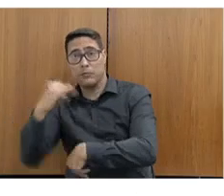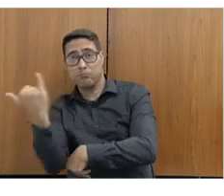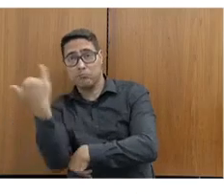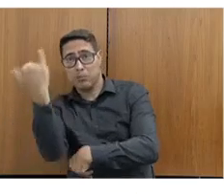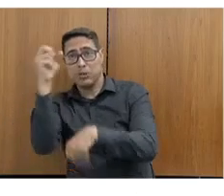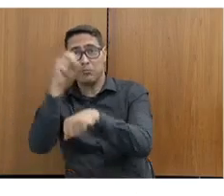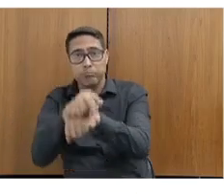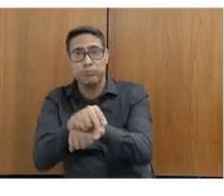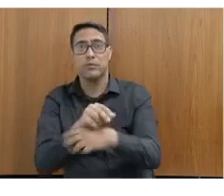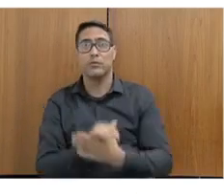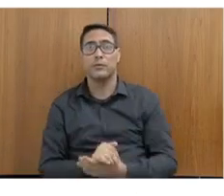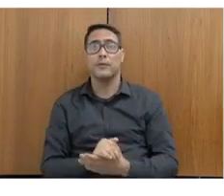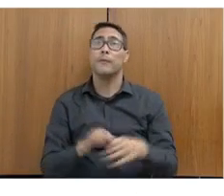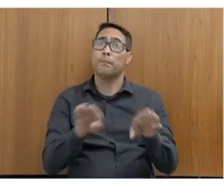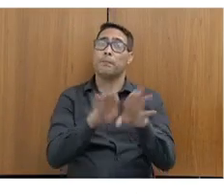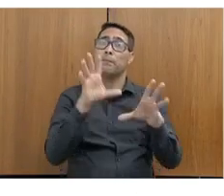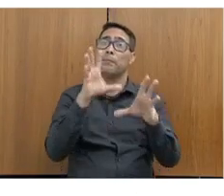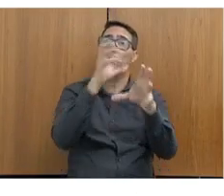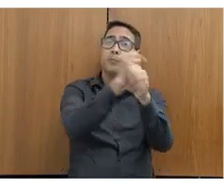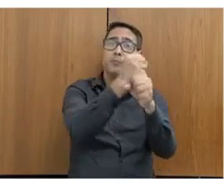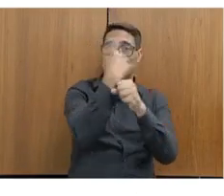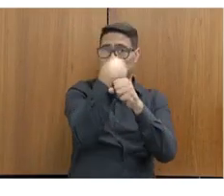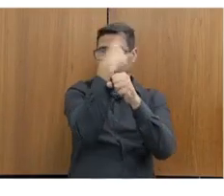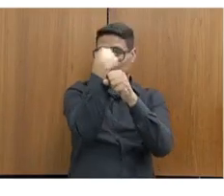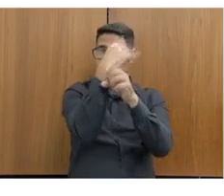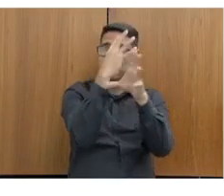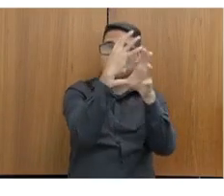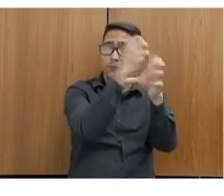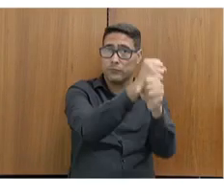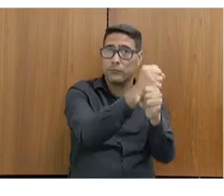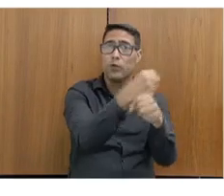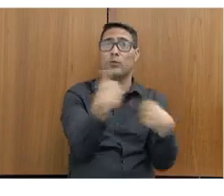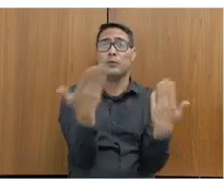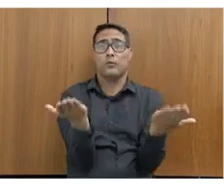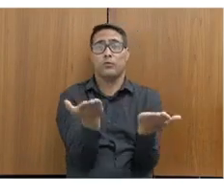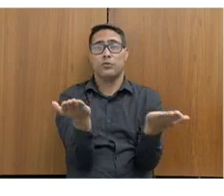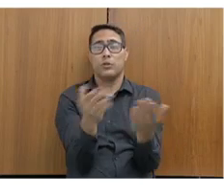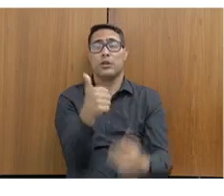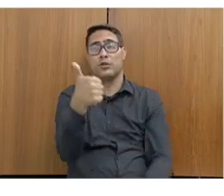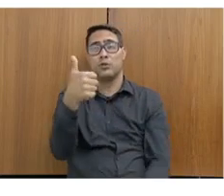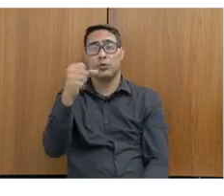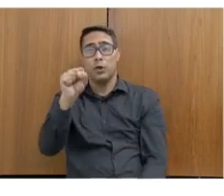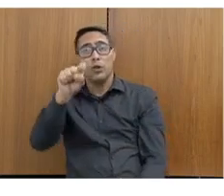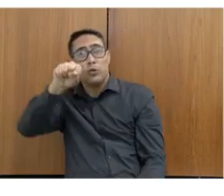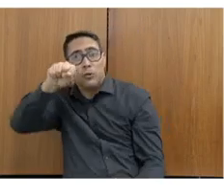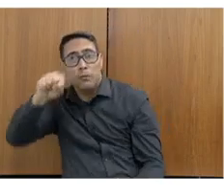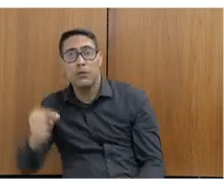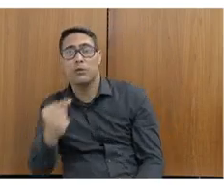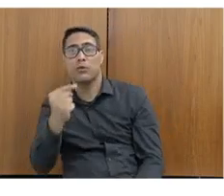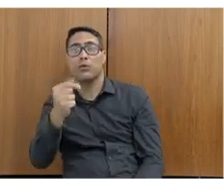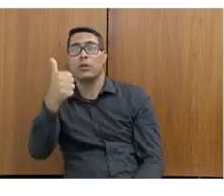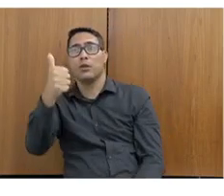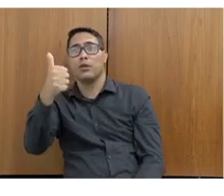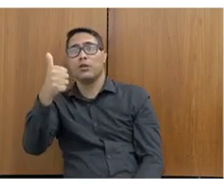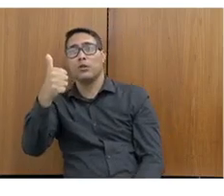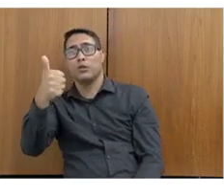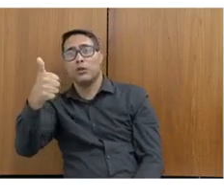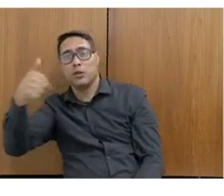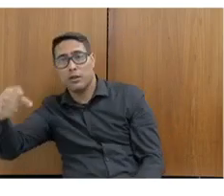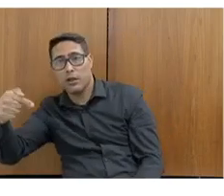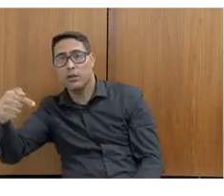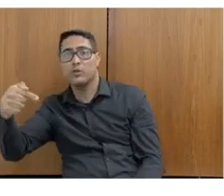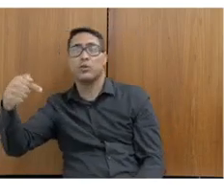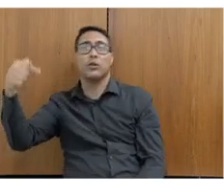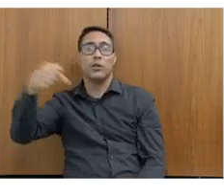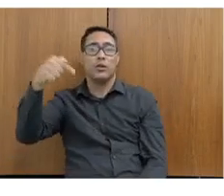Quantitativos e cargo horário. Então, gente tem, hoje, 18.617, era uma dúvida aqui da Assembleia também,